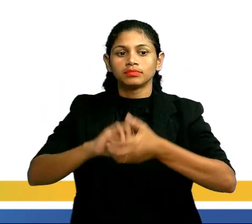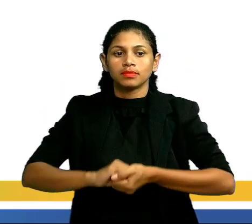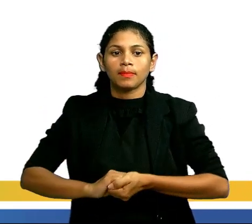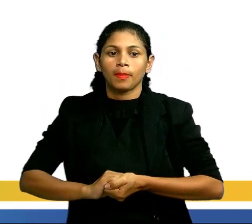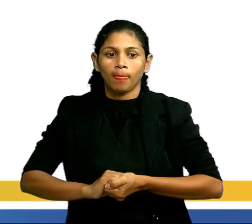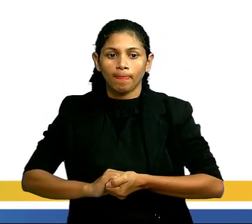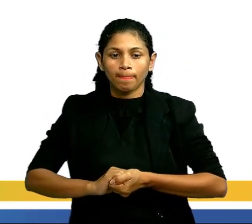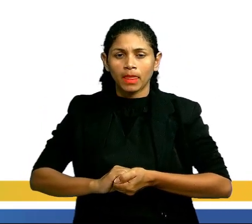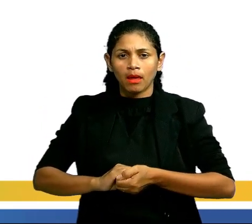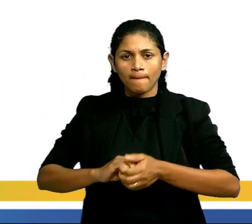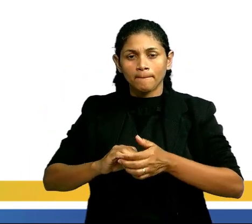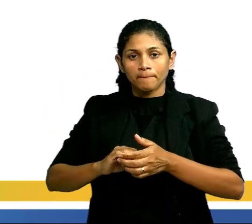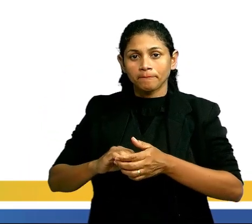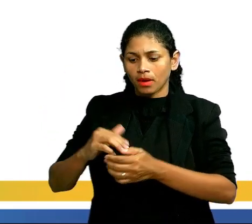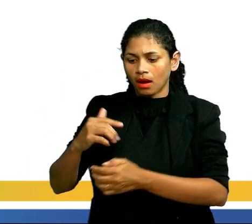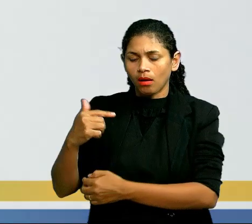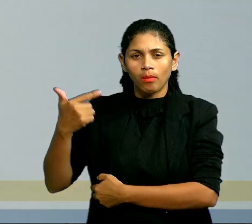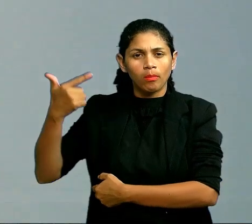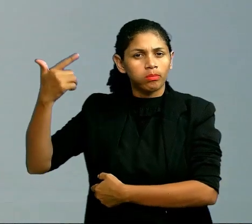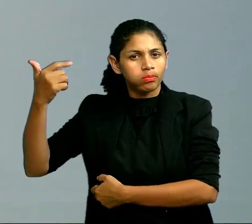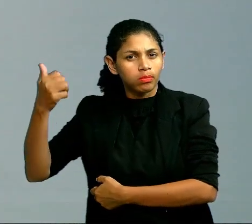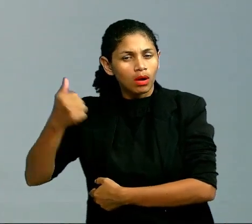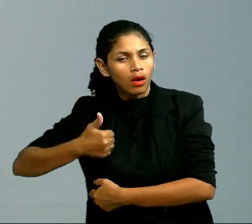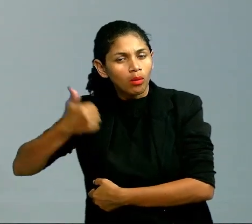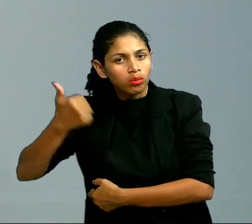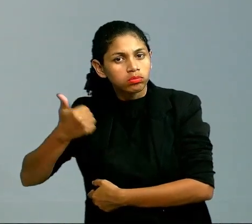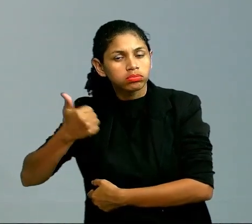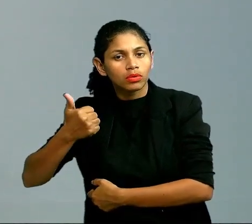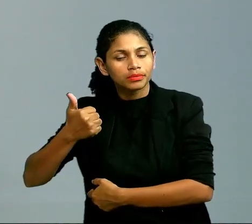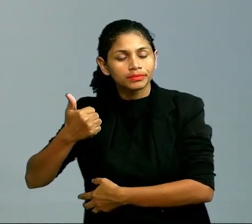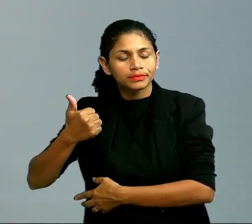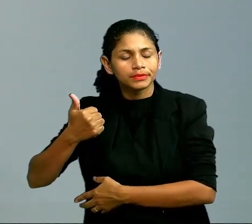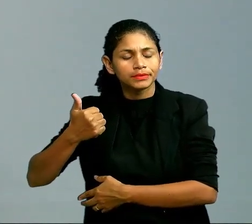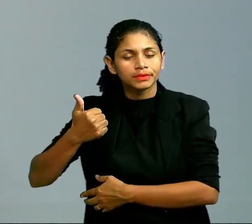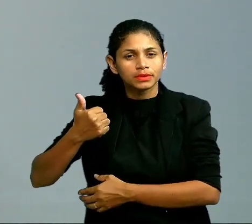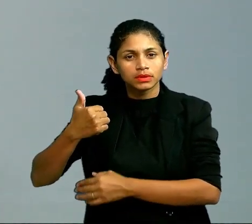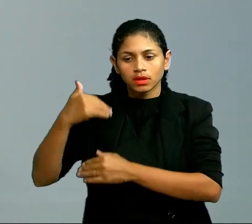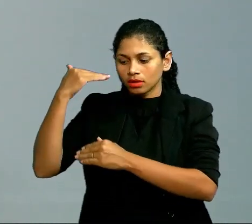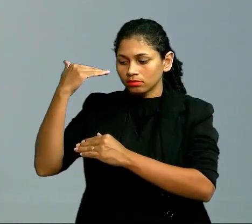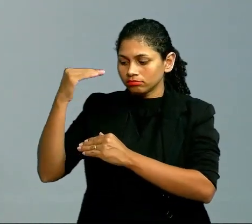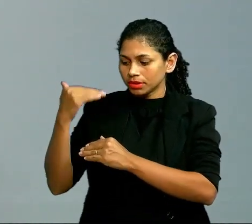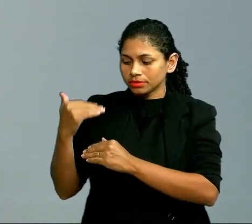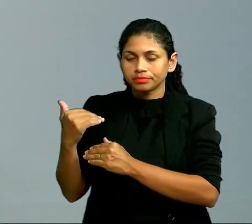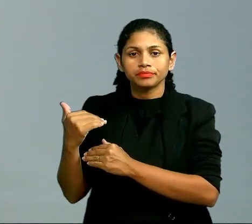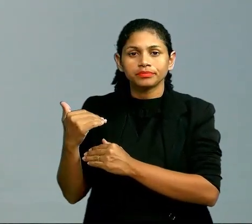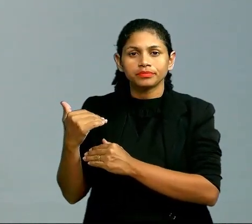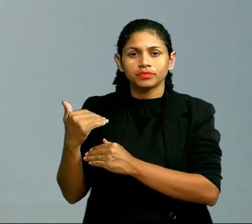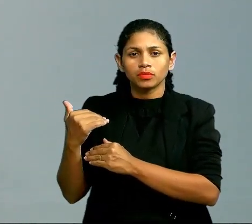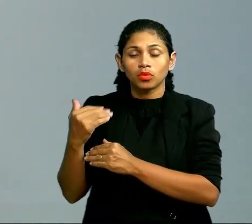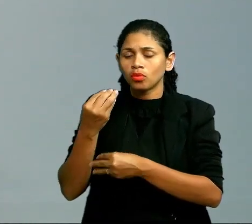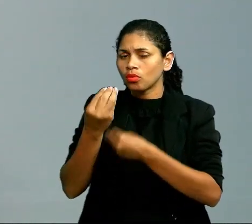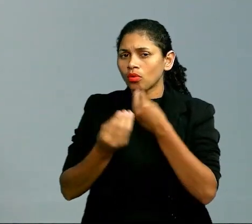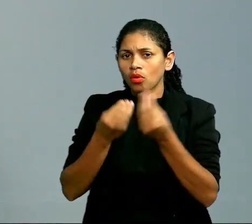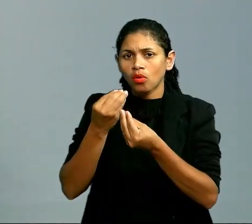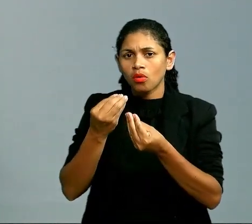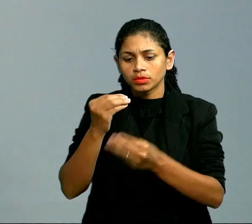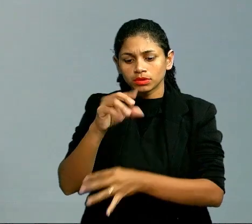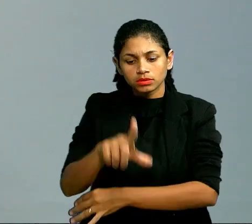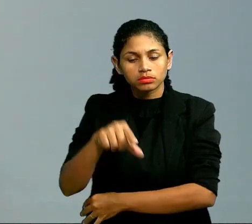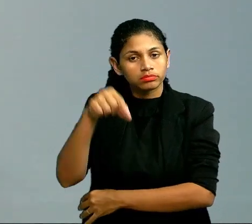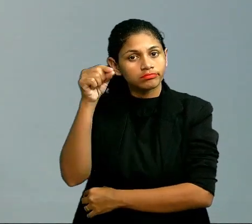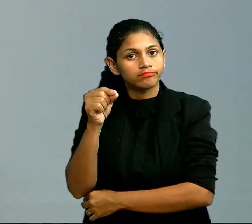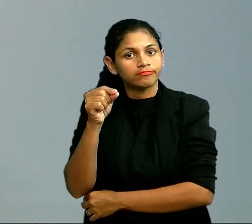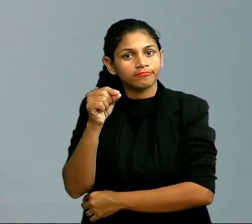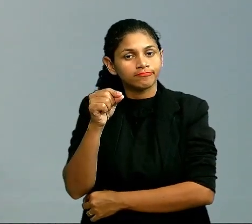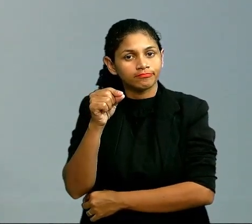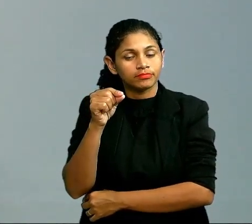fração está relacionada com... Bom, pessoal, como que as frações do petróleo, elas são selecionadas? Nós vimos aqui. Elas são